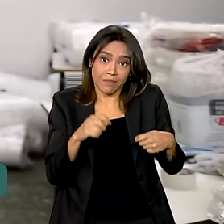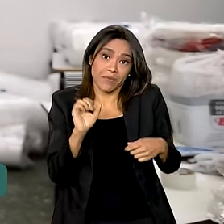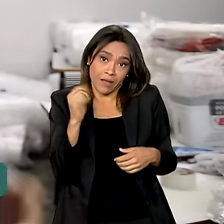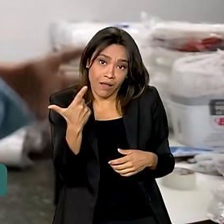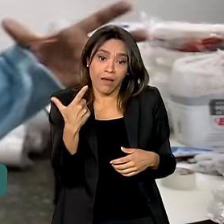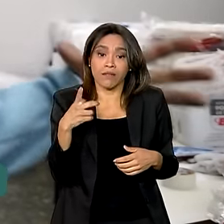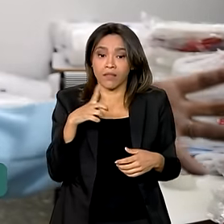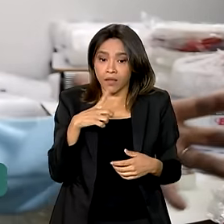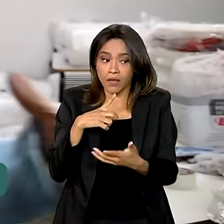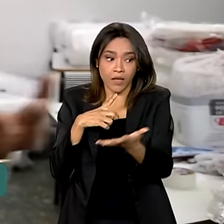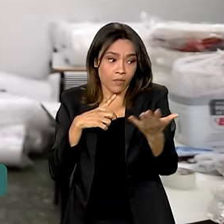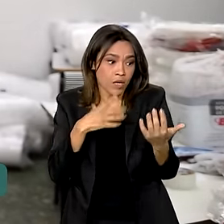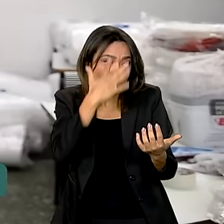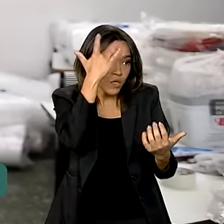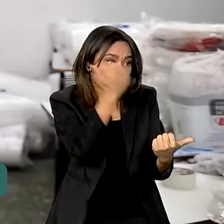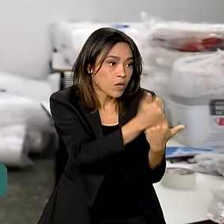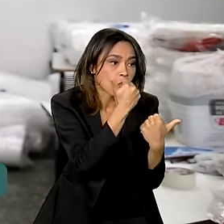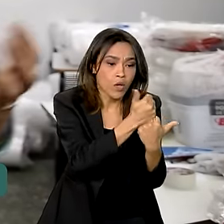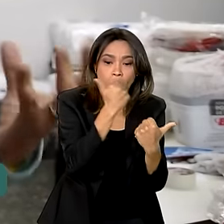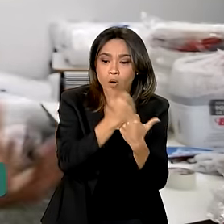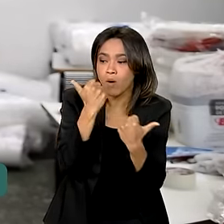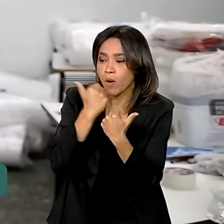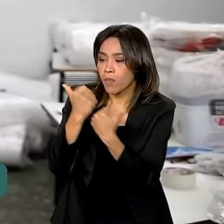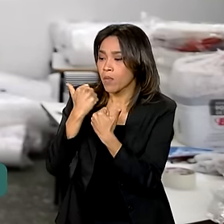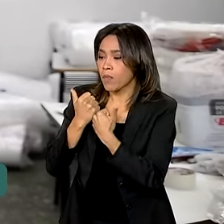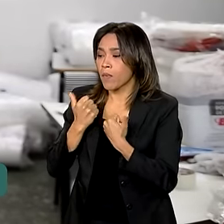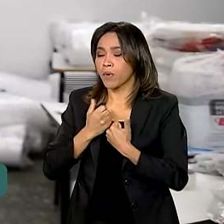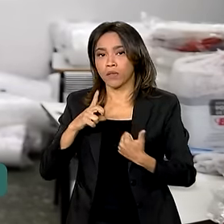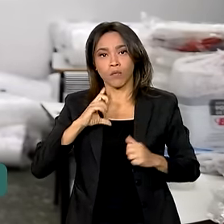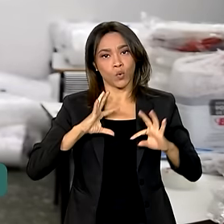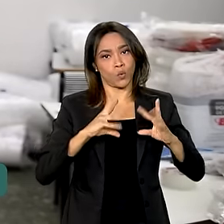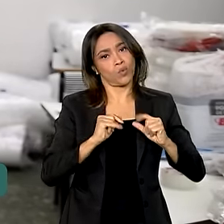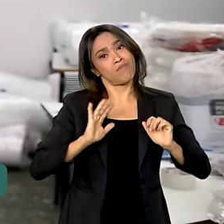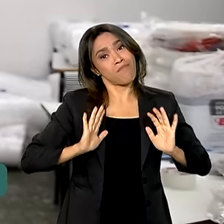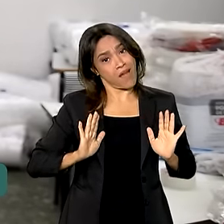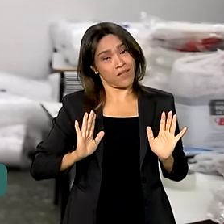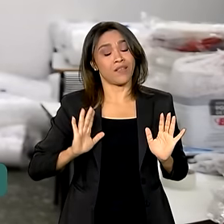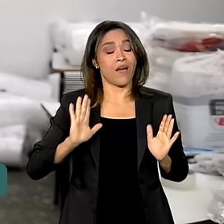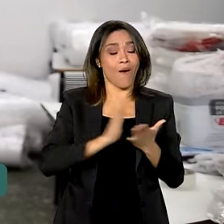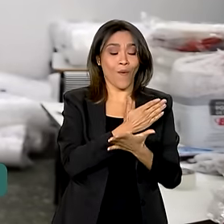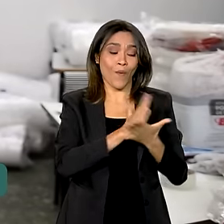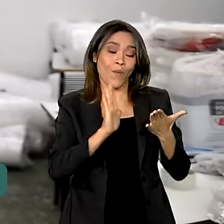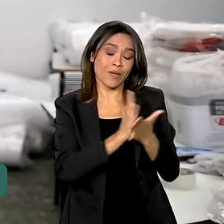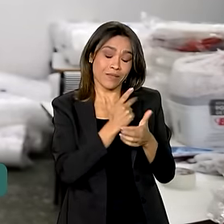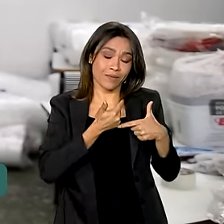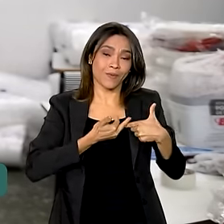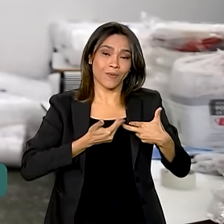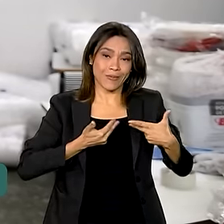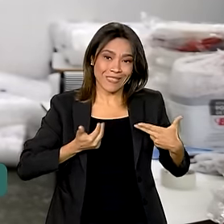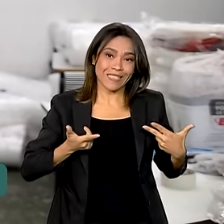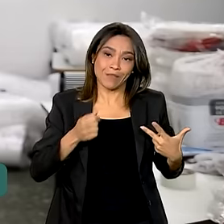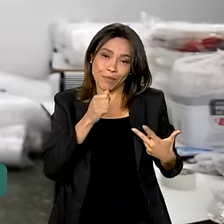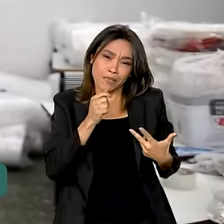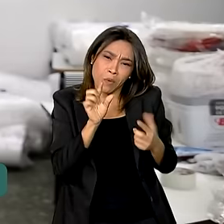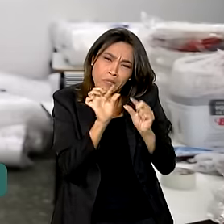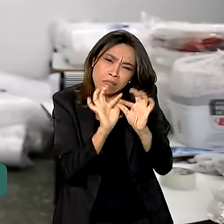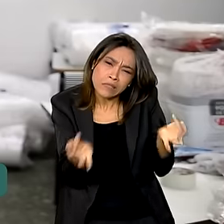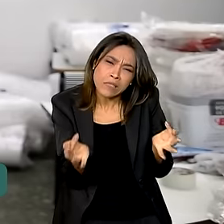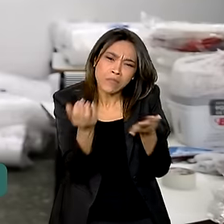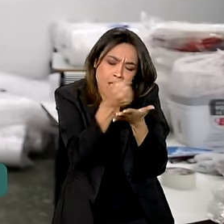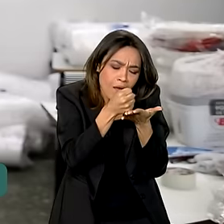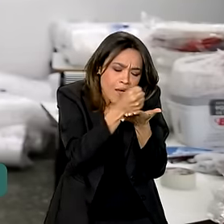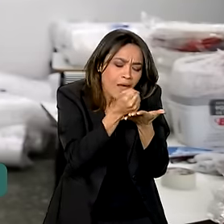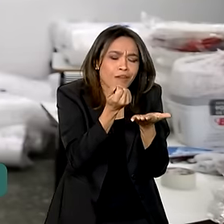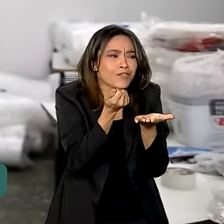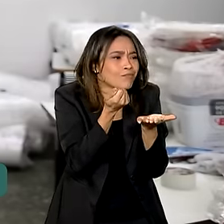aqui tem tudo, o pessoal abraça muito a gente, a gente tem tudo. Só que tem algumas coisas ainda, é uma pomada, uma coisa, isso a